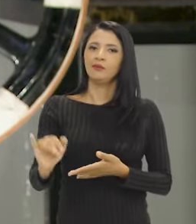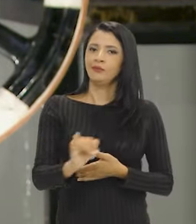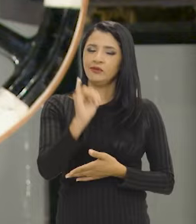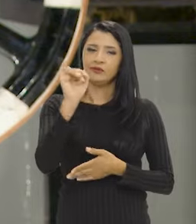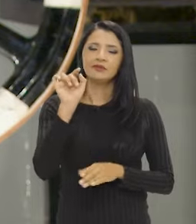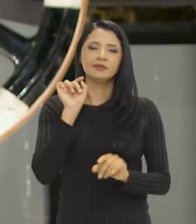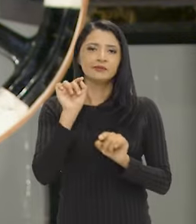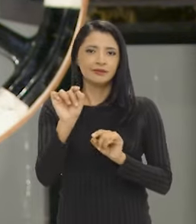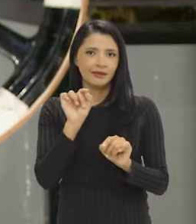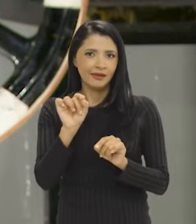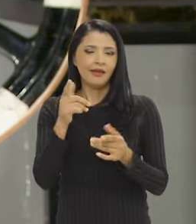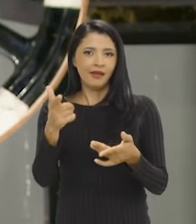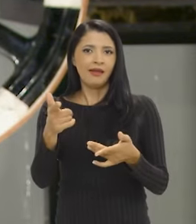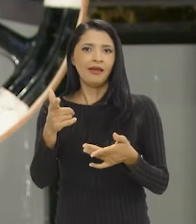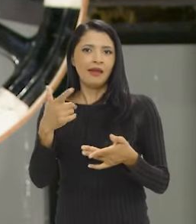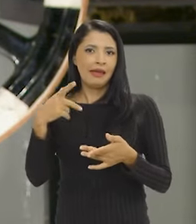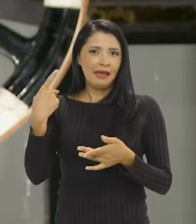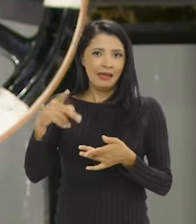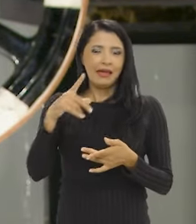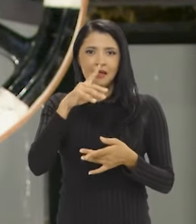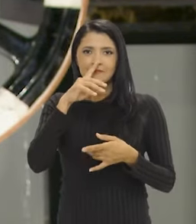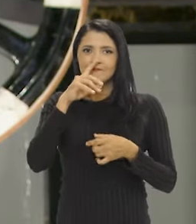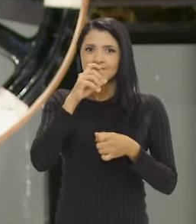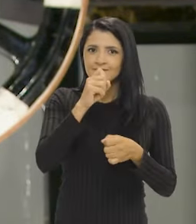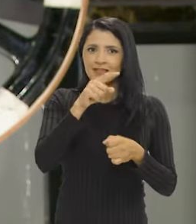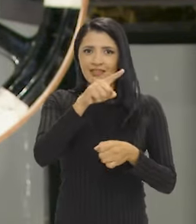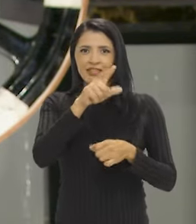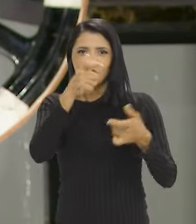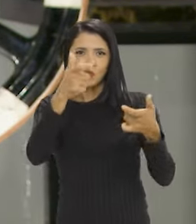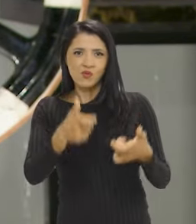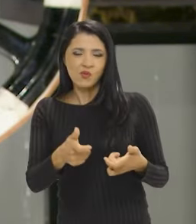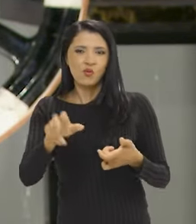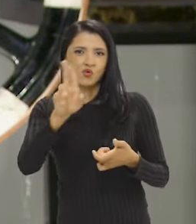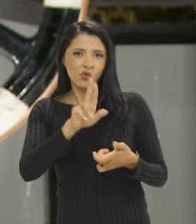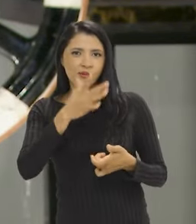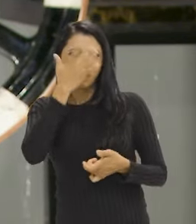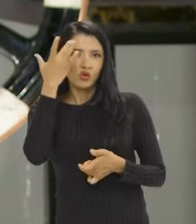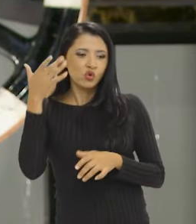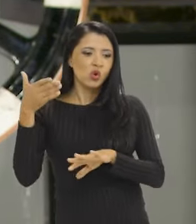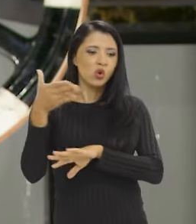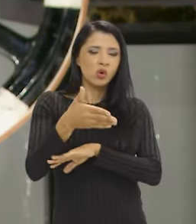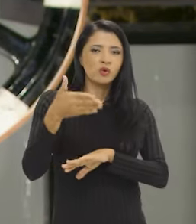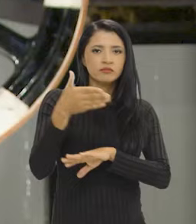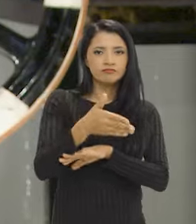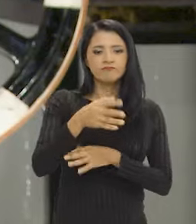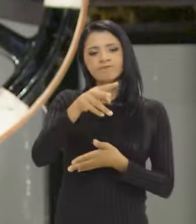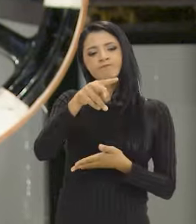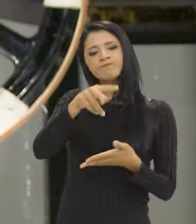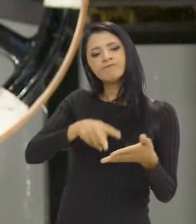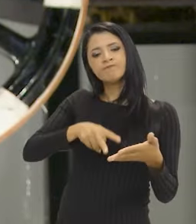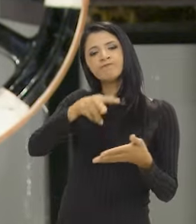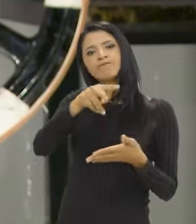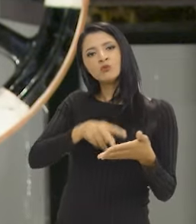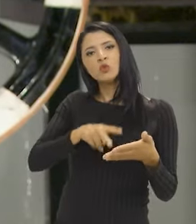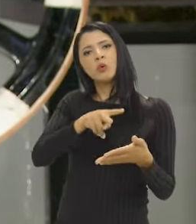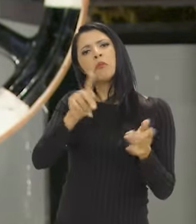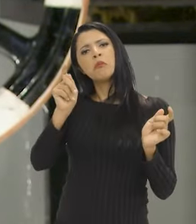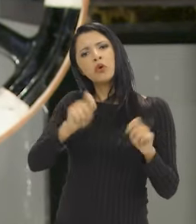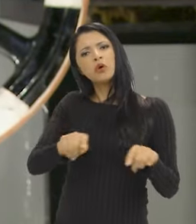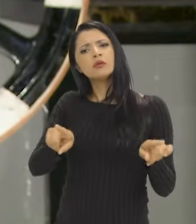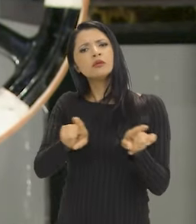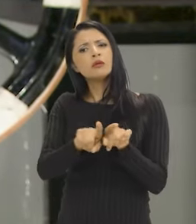é importante que, por força até mesmo dessa agência de usuárias e usuários, uma leitura a